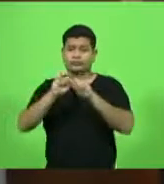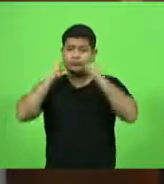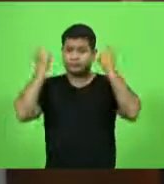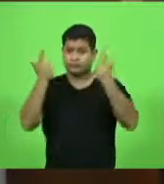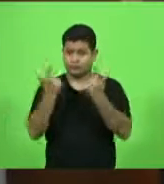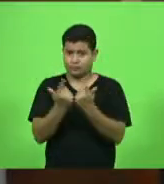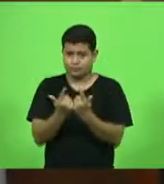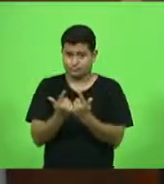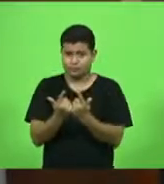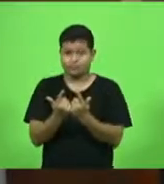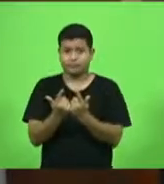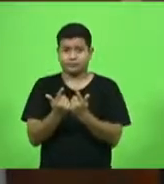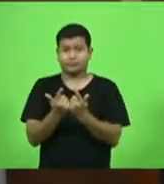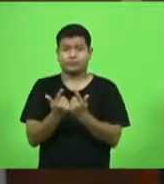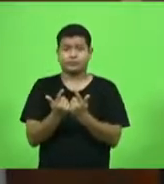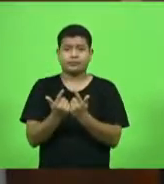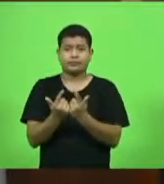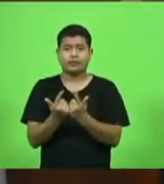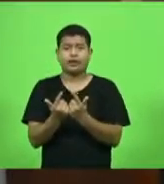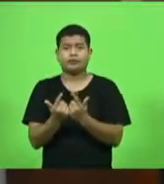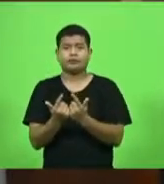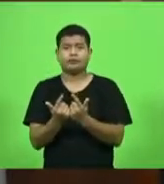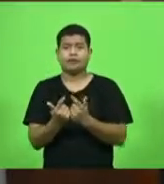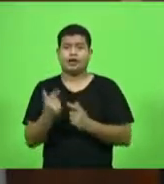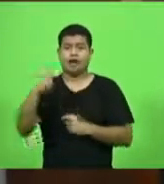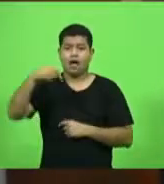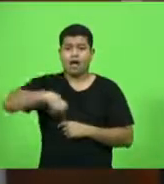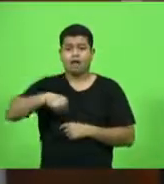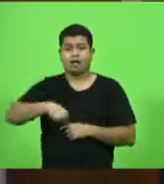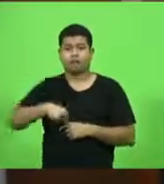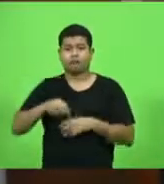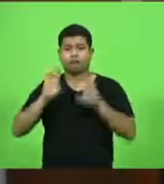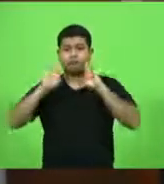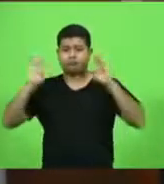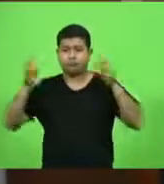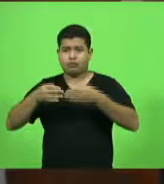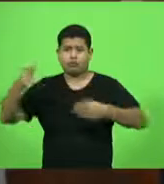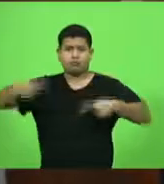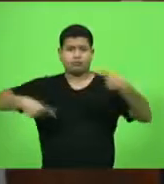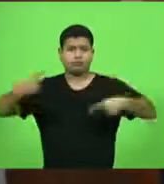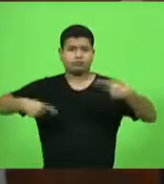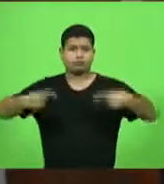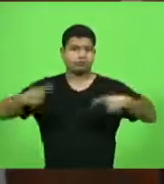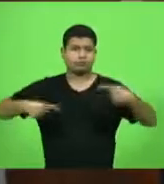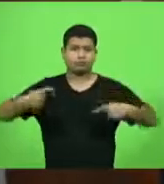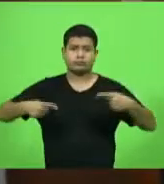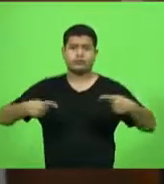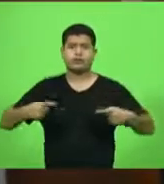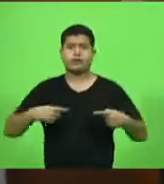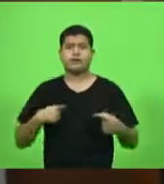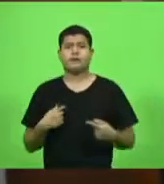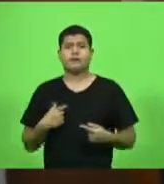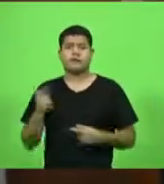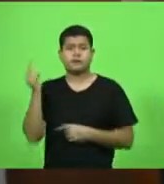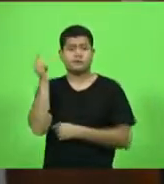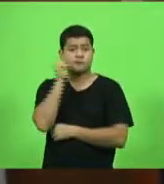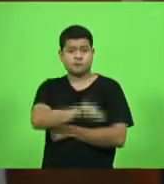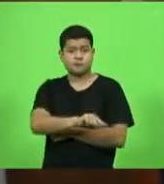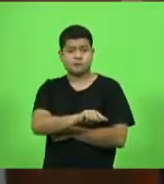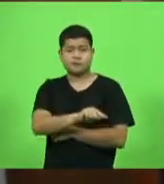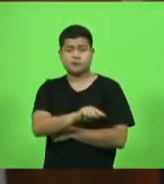como um fórum para debates e para trazer essas